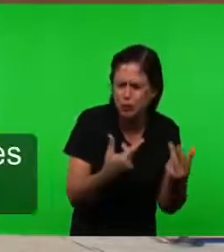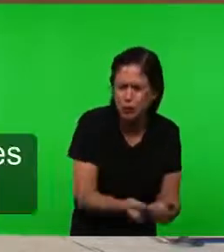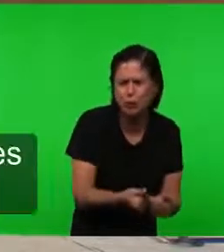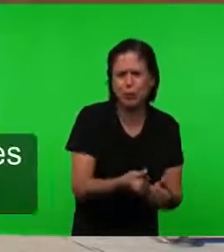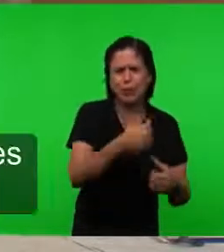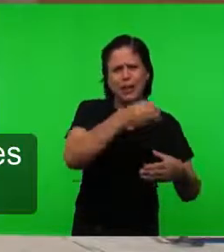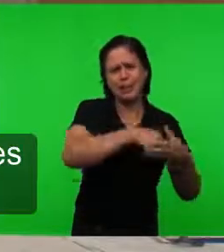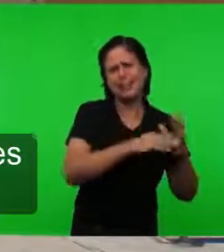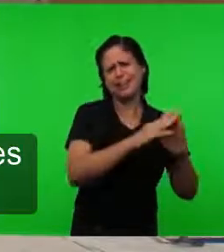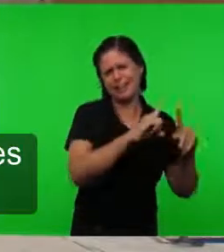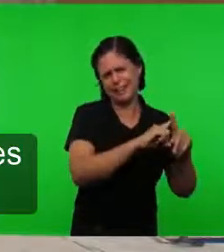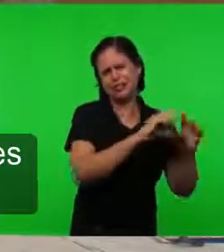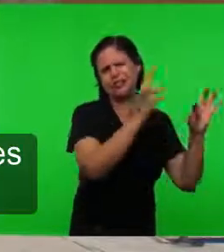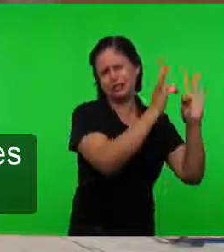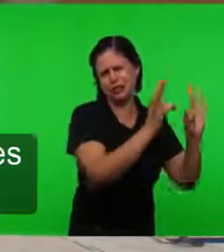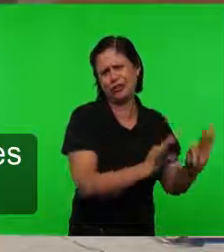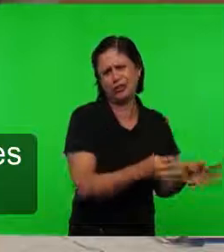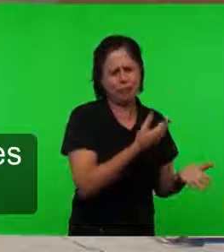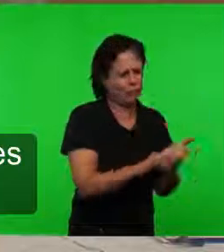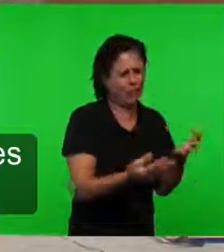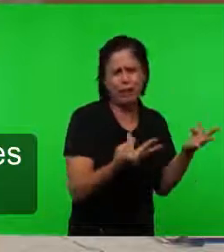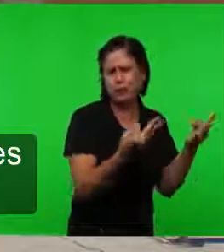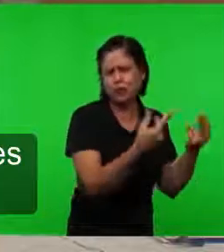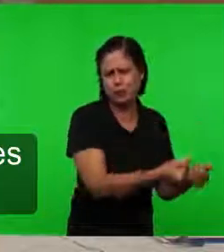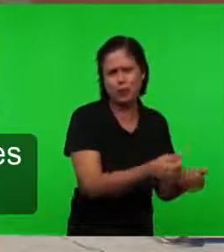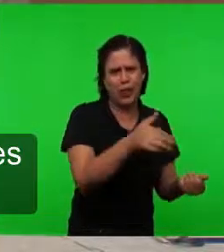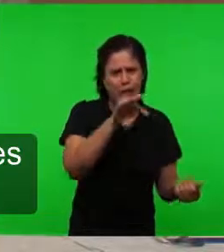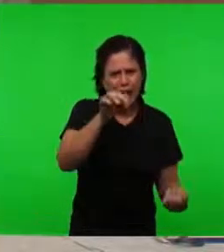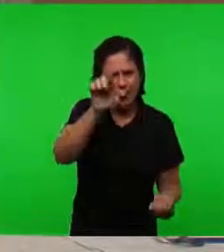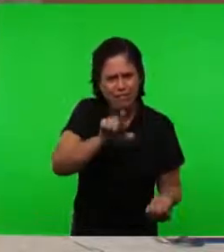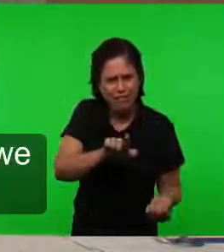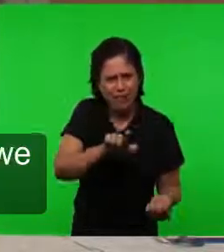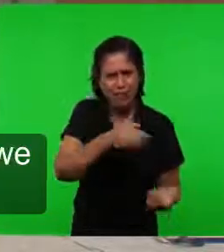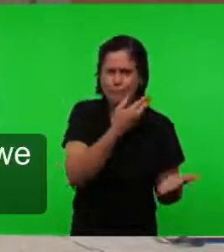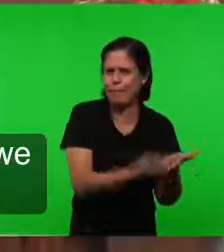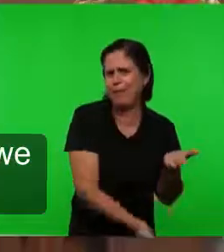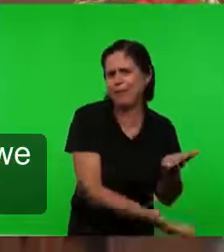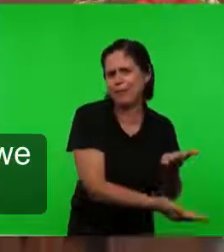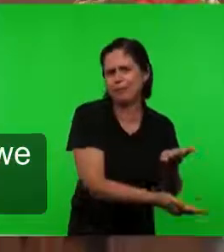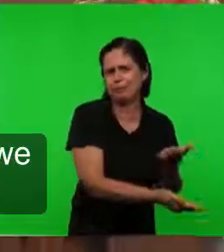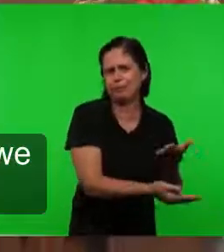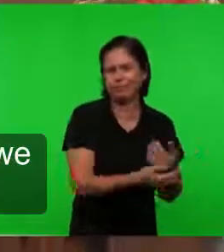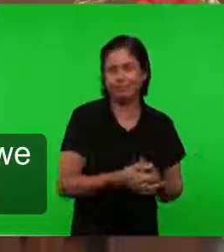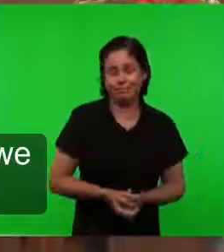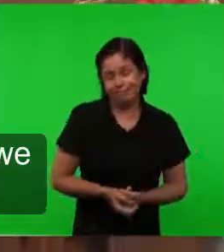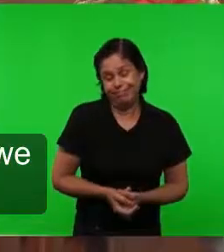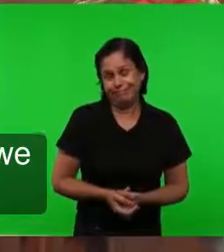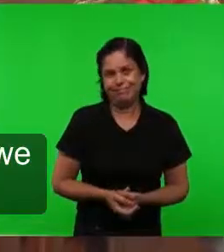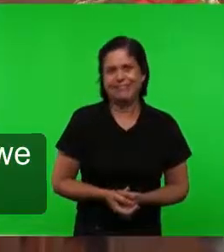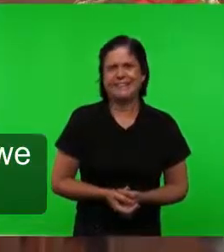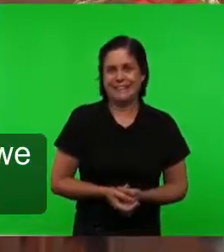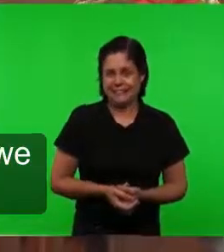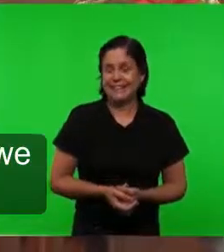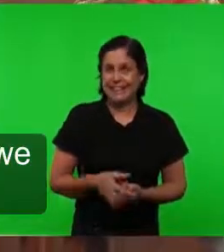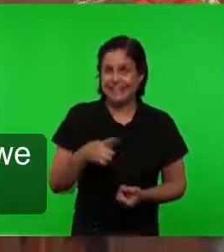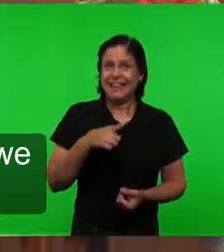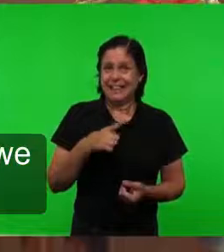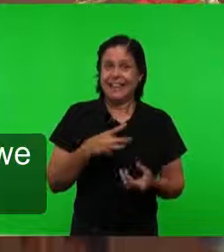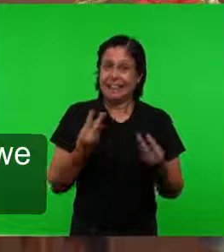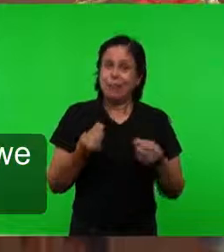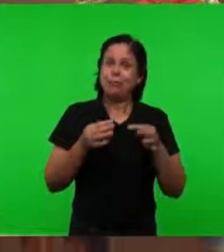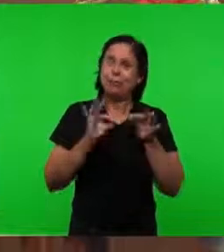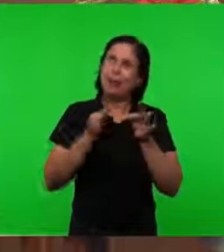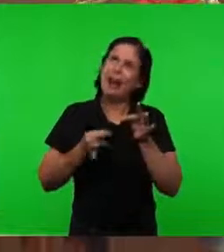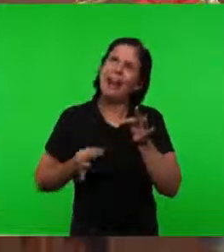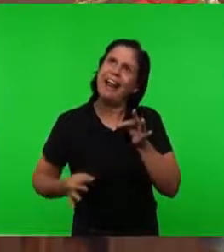Que era Parte da doutrina Que era a fé Ela morre ali Assim irmãos Há muito o que se falar E